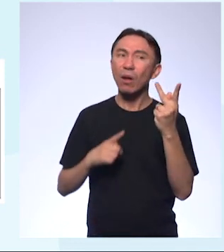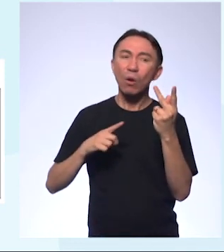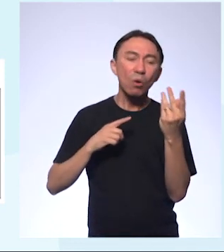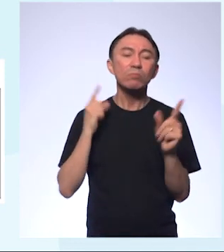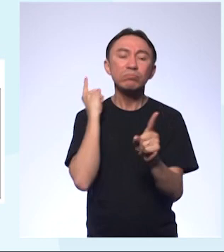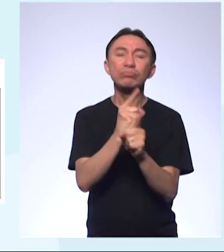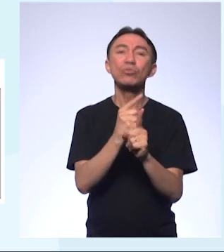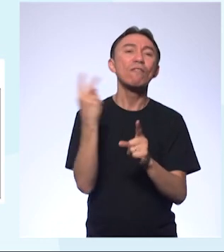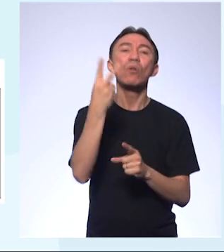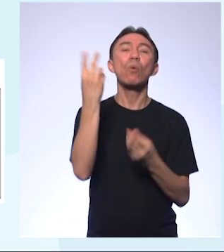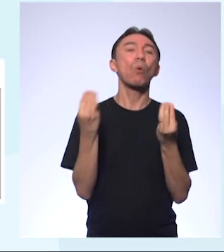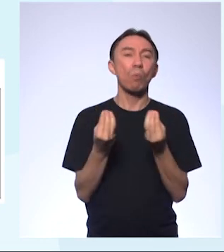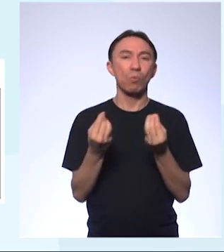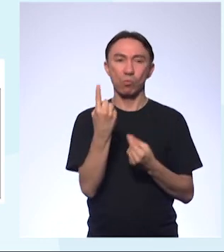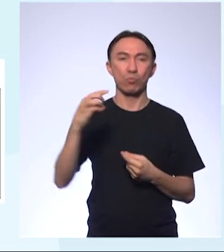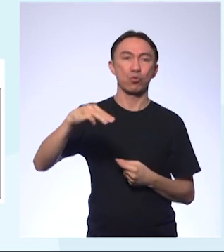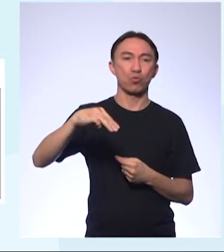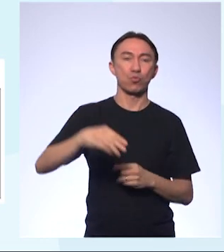valores? Um minutinho.